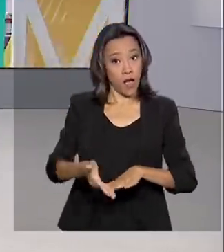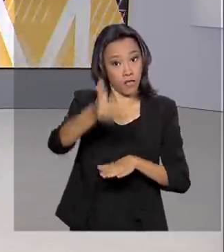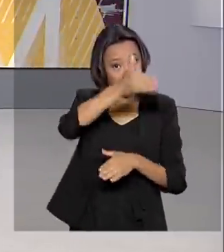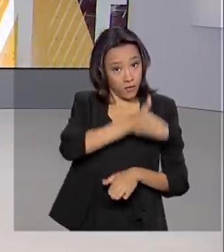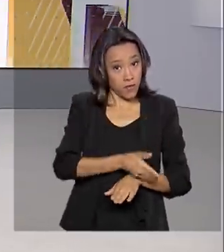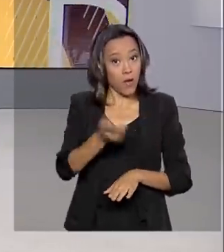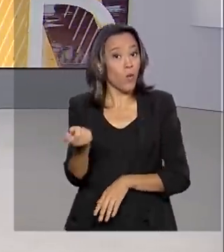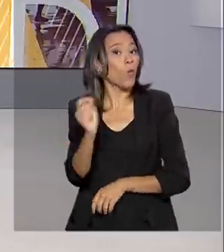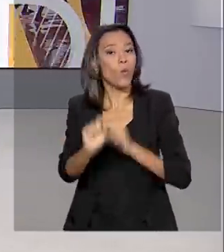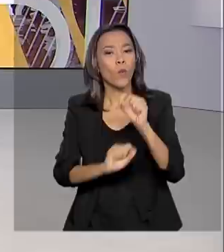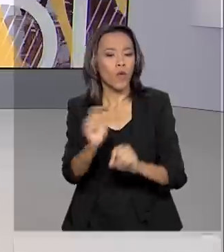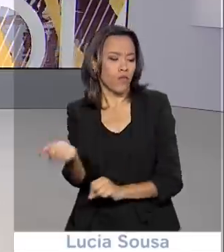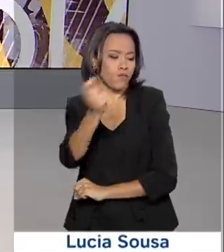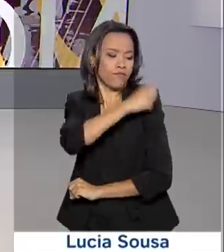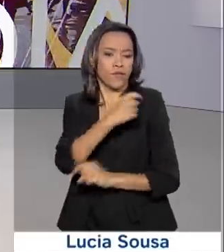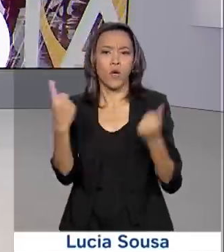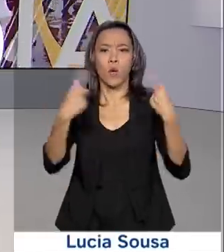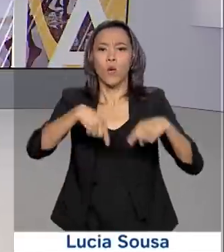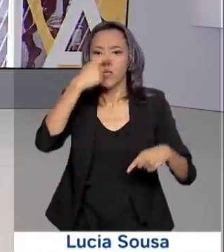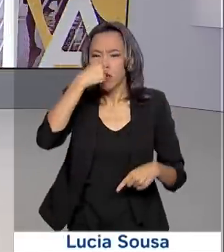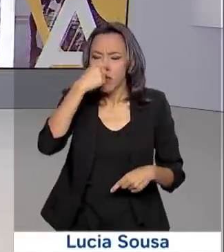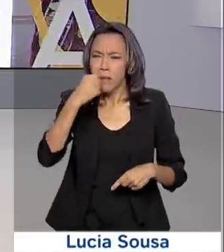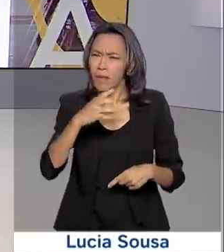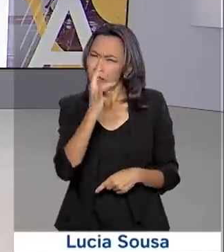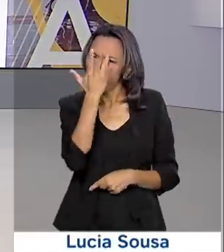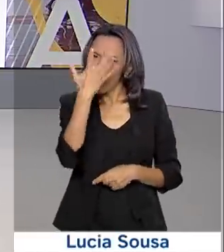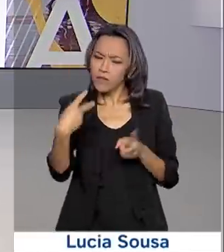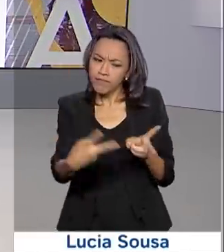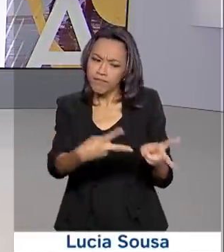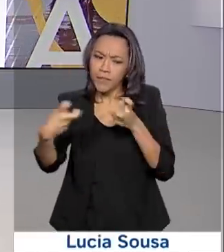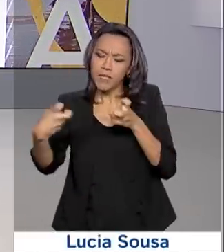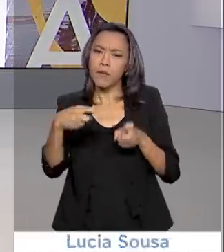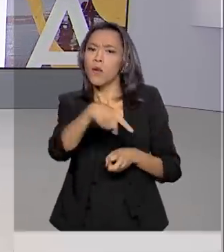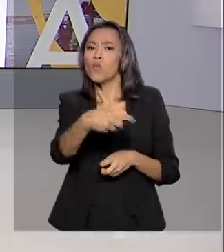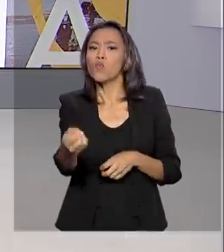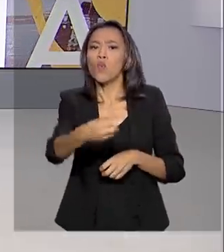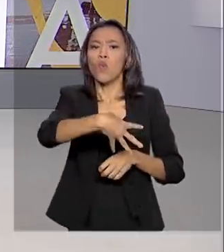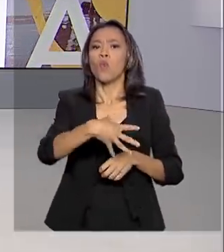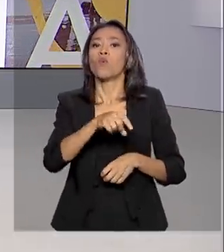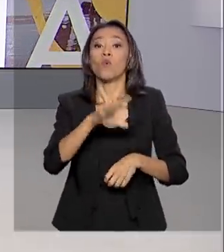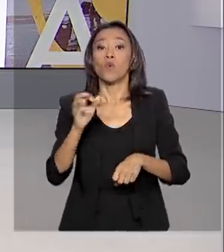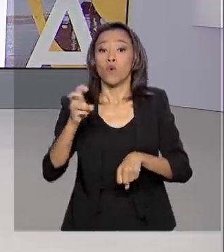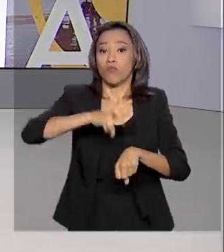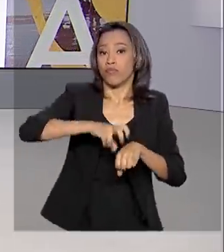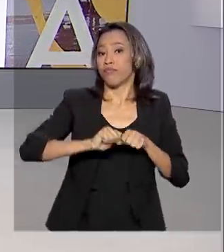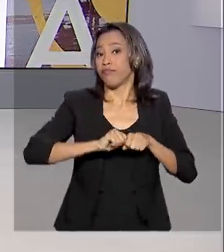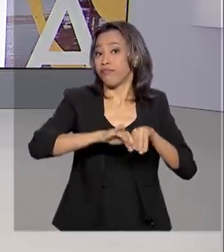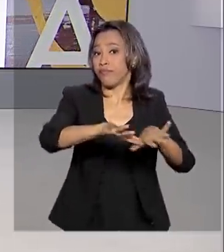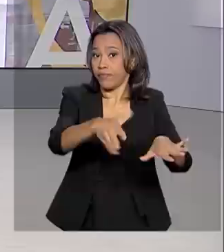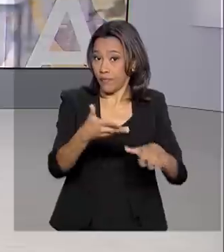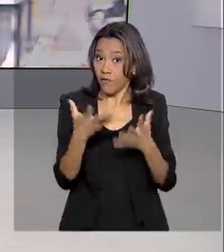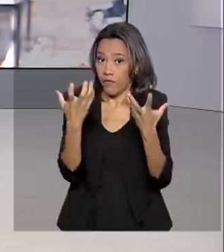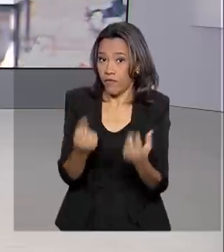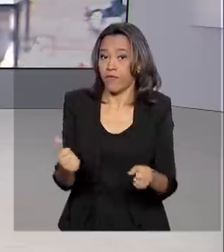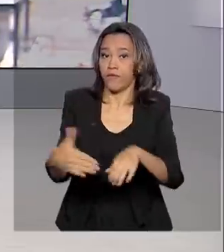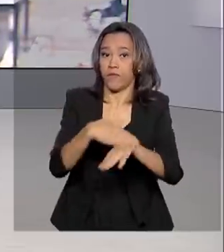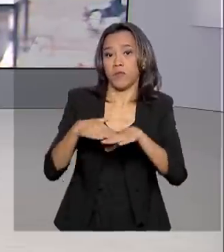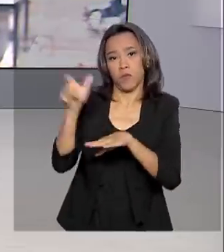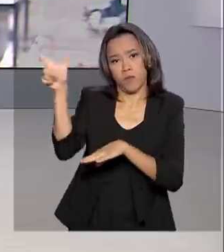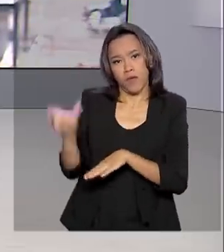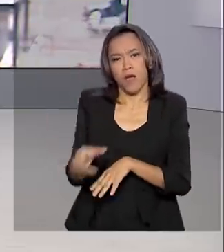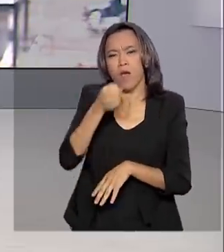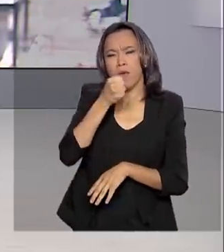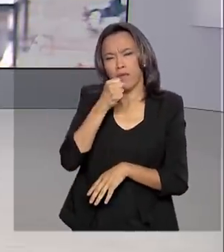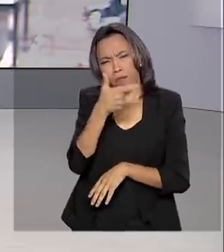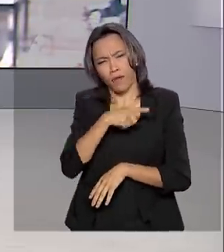de vacinação contra a gripe para facilitar o diagnóstico do novo coronavírus. A gente vai agora conversar com a nossa repórter Selma Dias, que tem